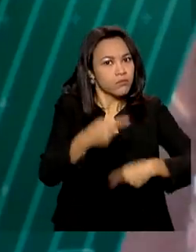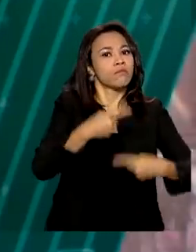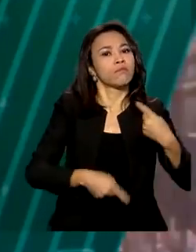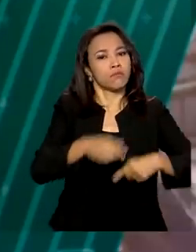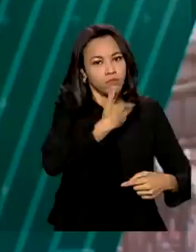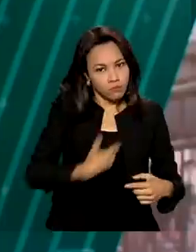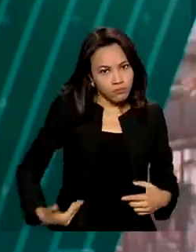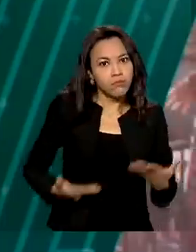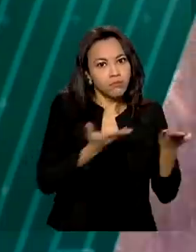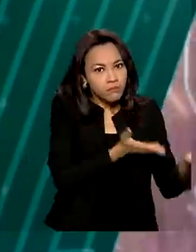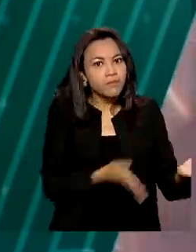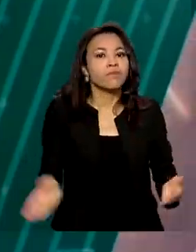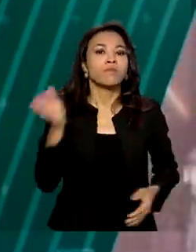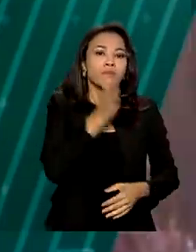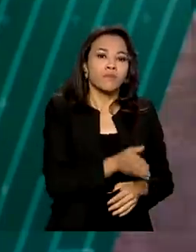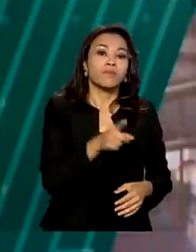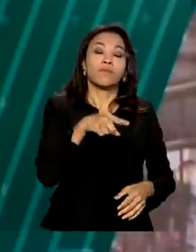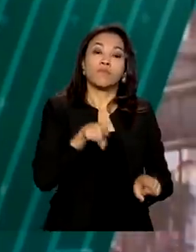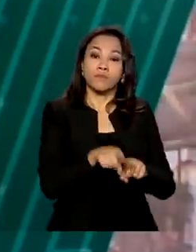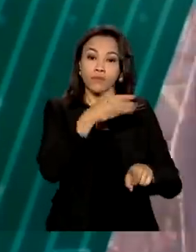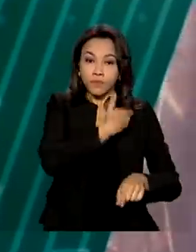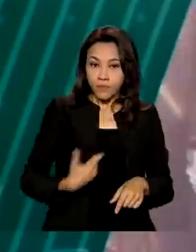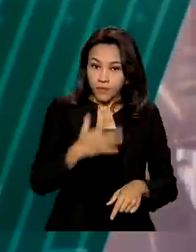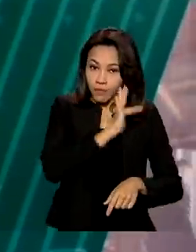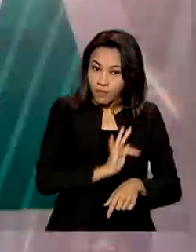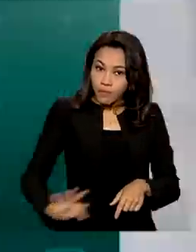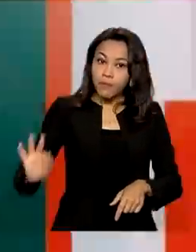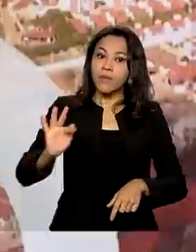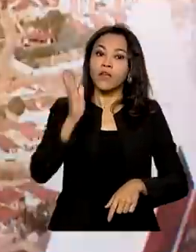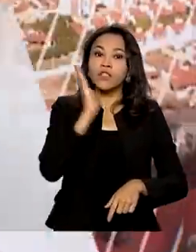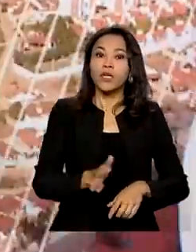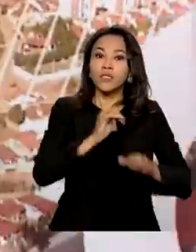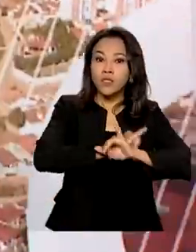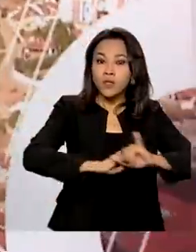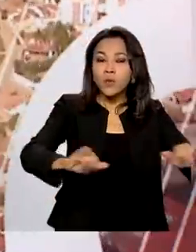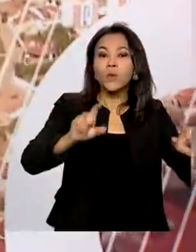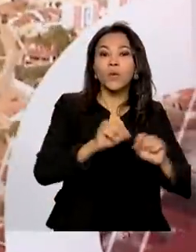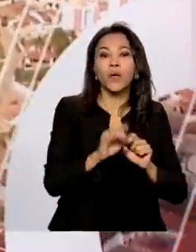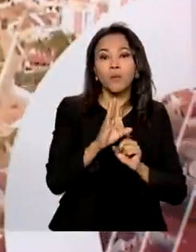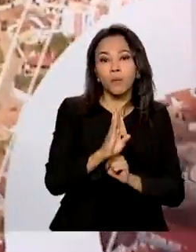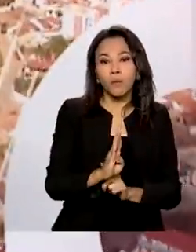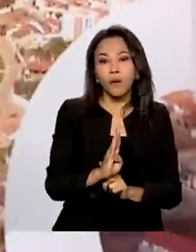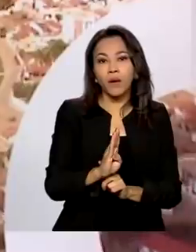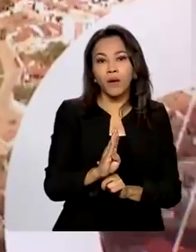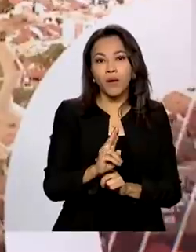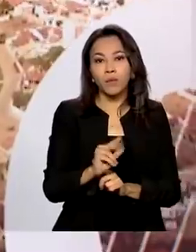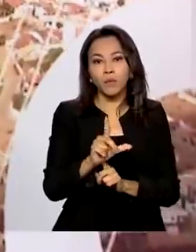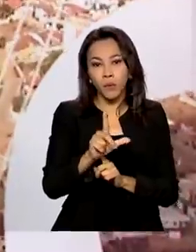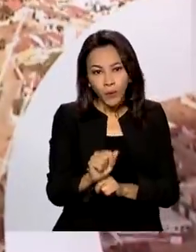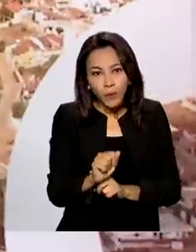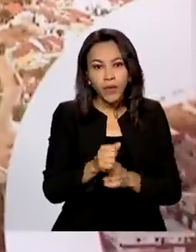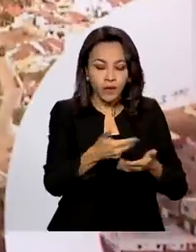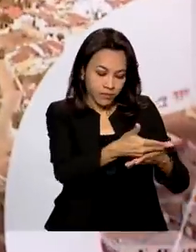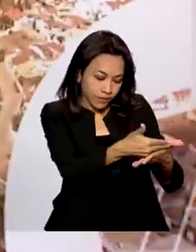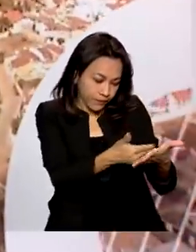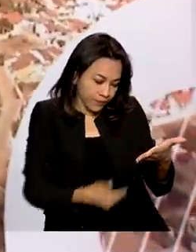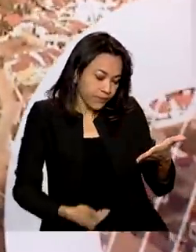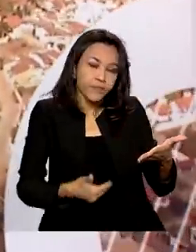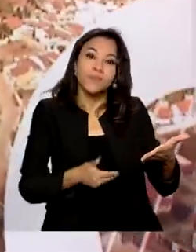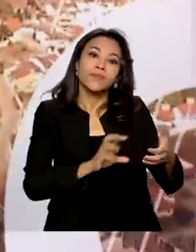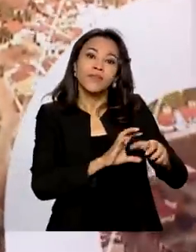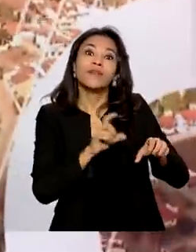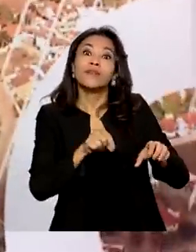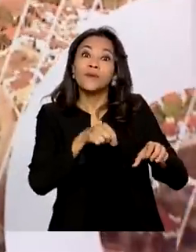E o governo federal sancionou a lei que implementa a bula digital de medicamentos. A Caixa de Remédios deve trazer um QR